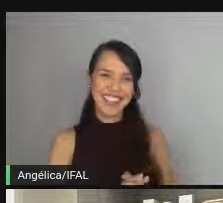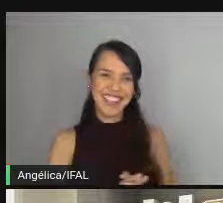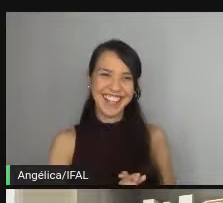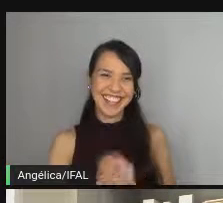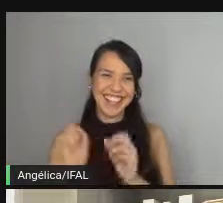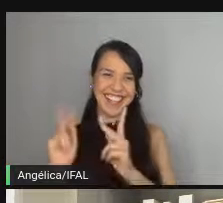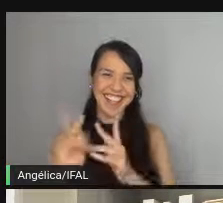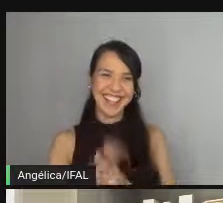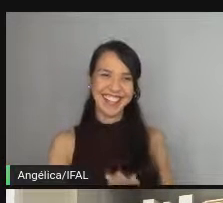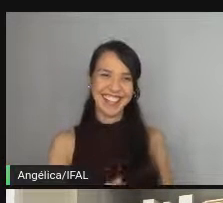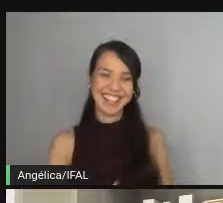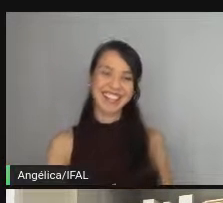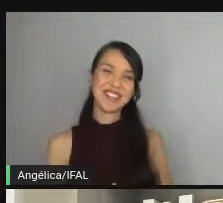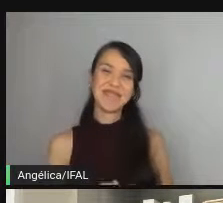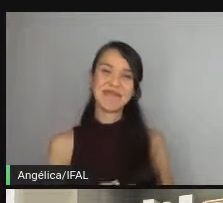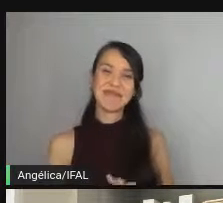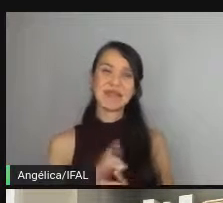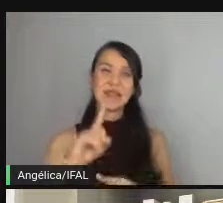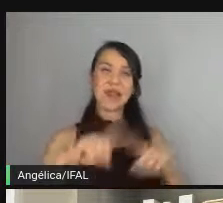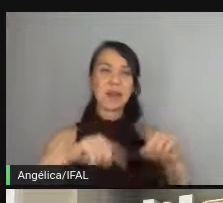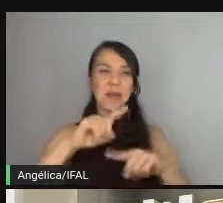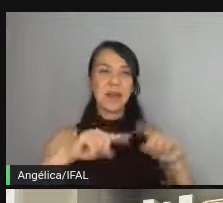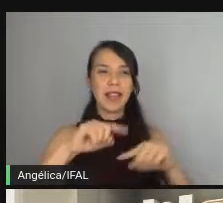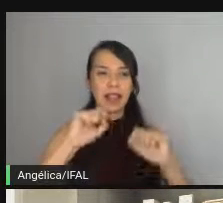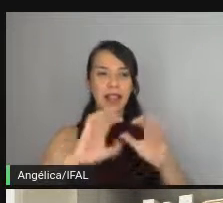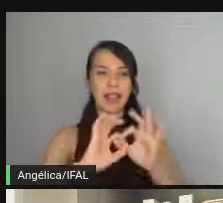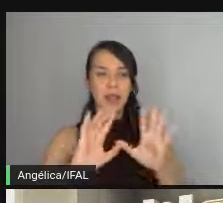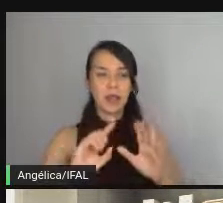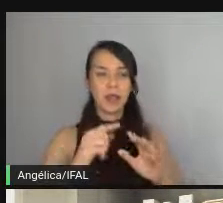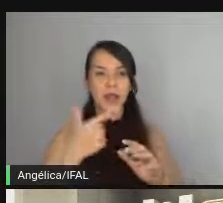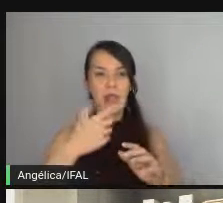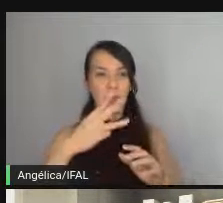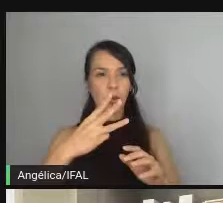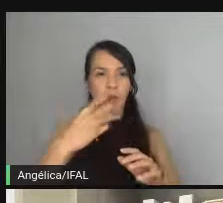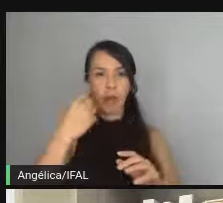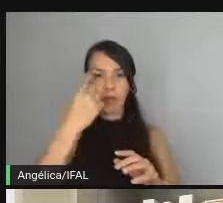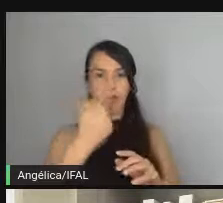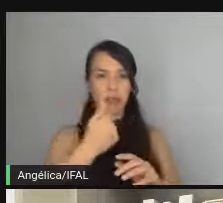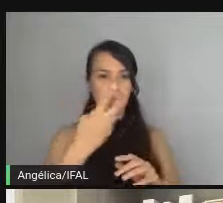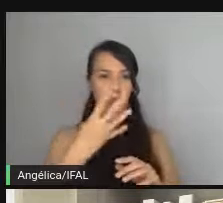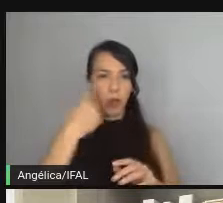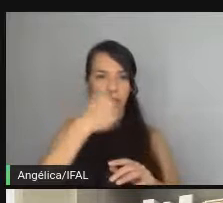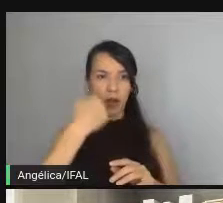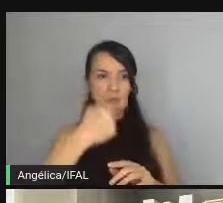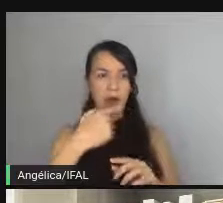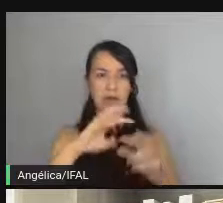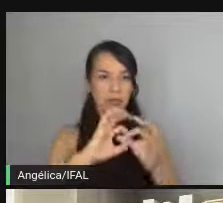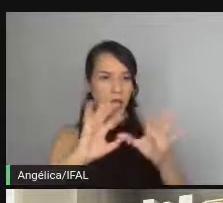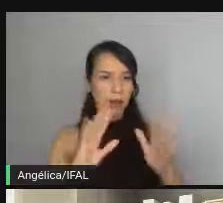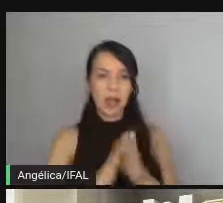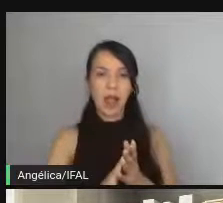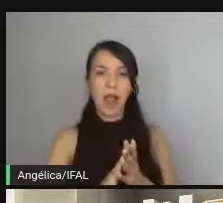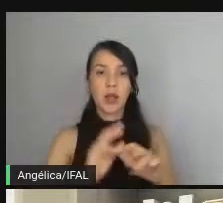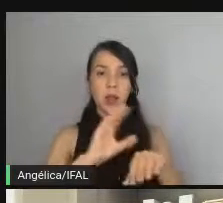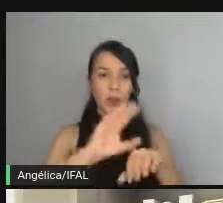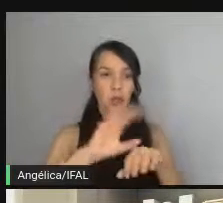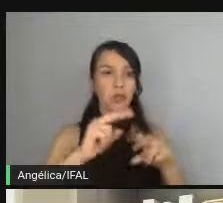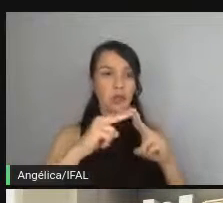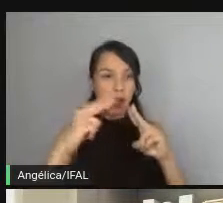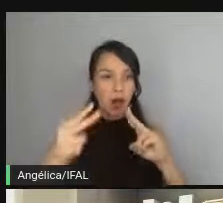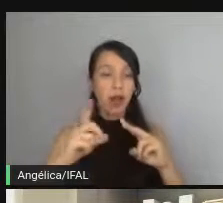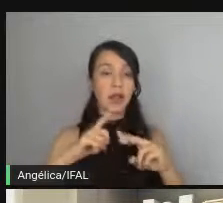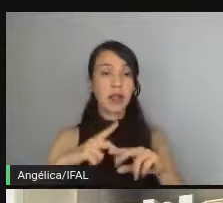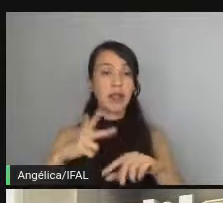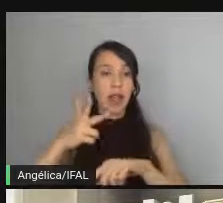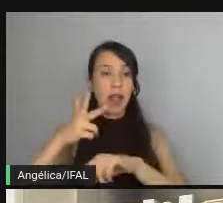o material tá disponível 24 horas por dia ele tá todo online vai ter quando o curso é aberto existem as lives